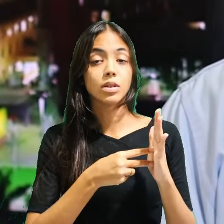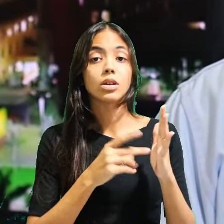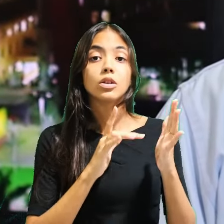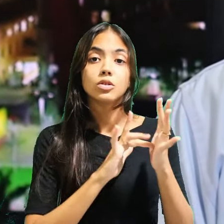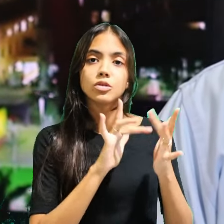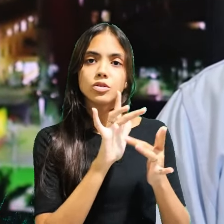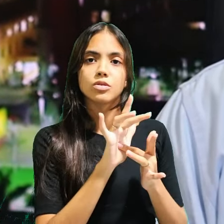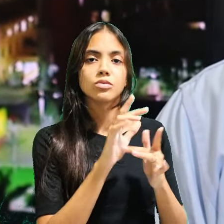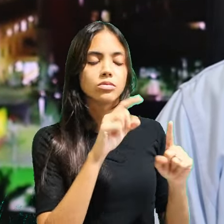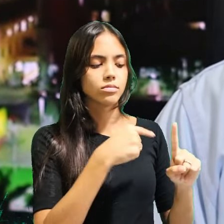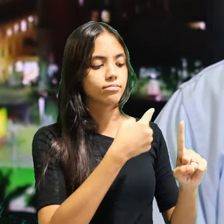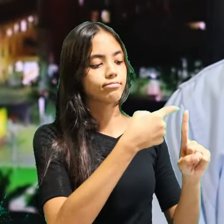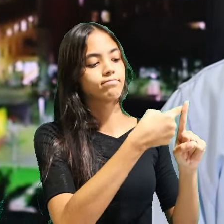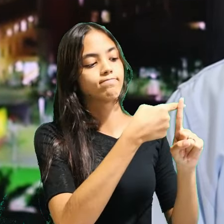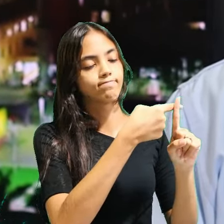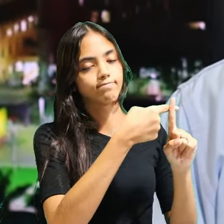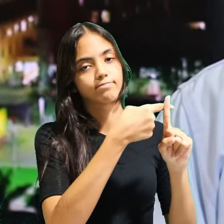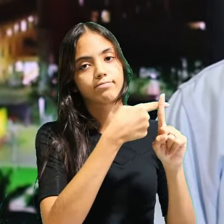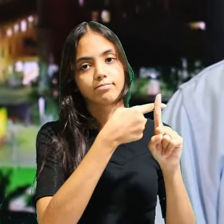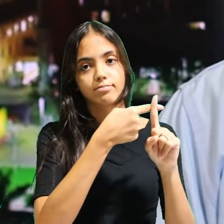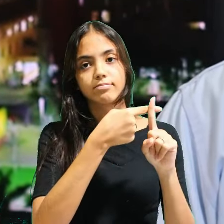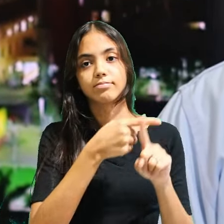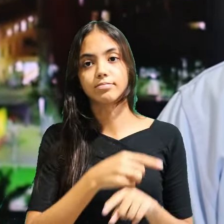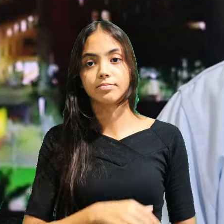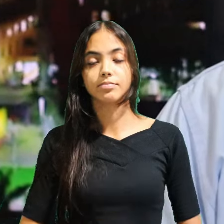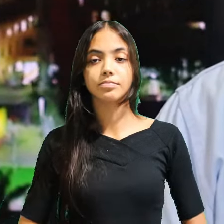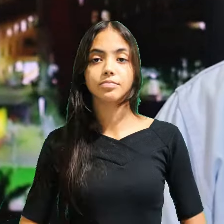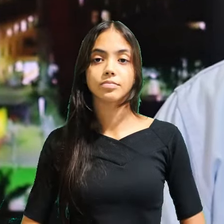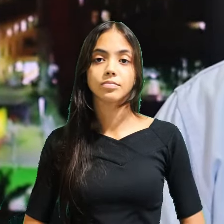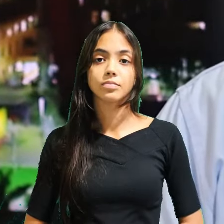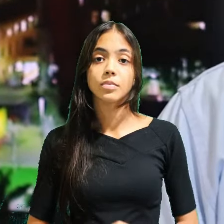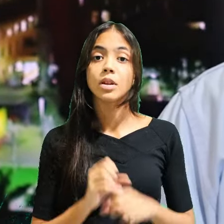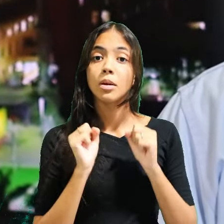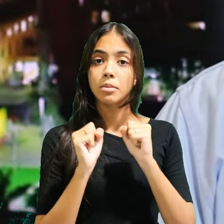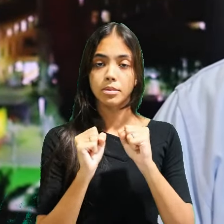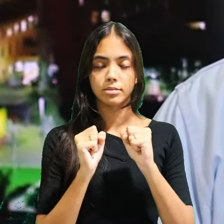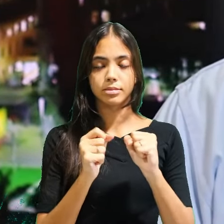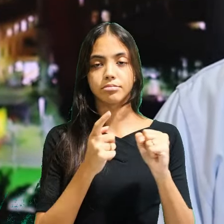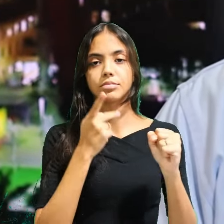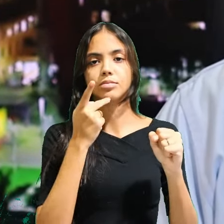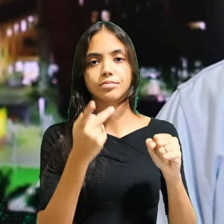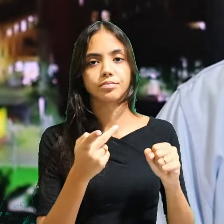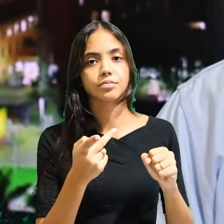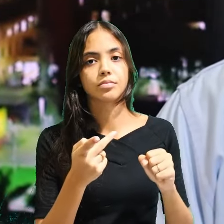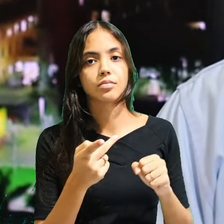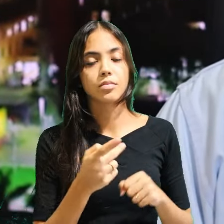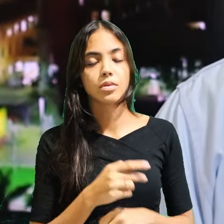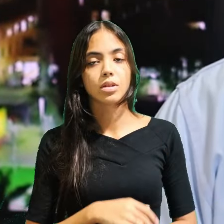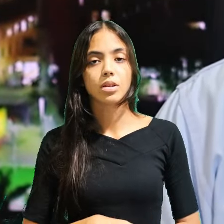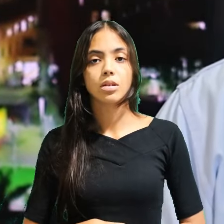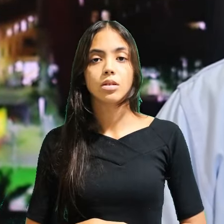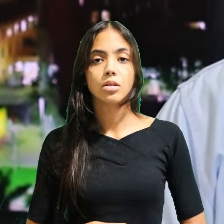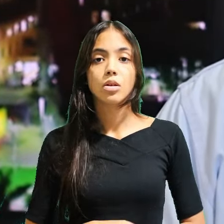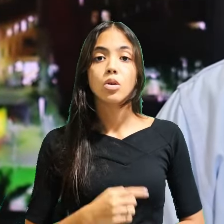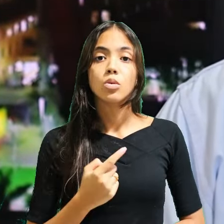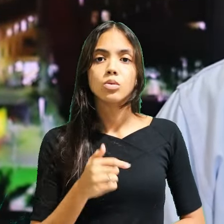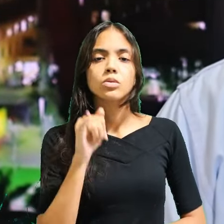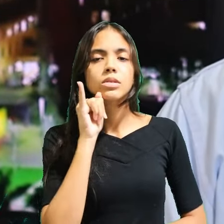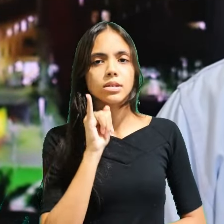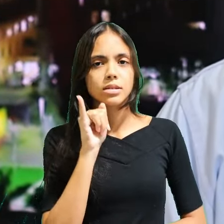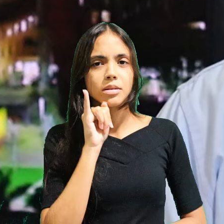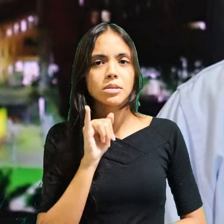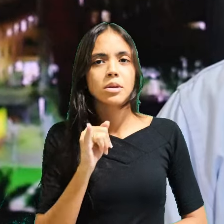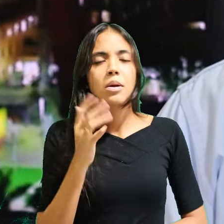de Jesus na cruz do Calvário, conforme Lucas 23, 34, podemos afirmar que um dos